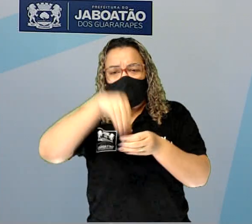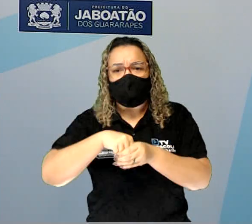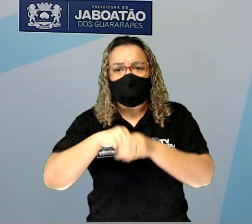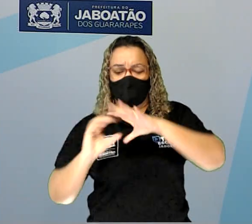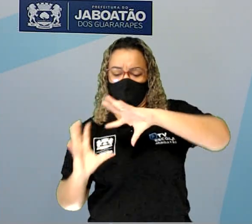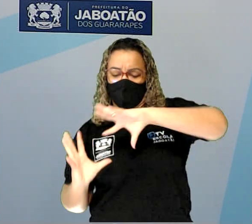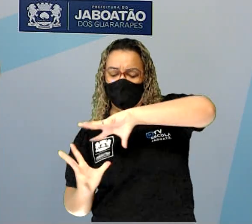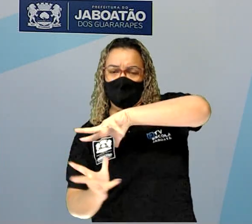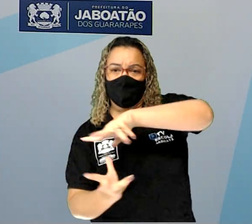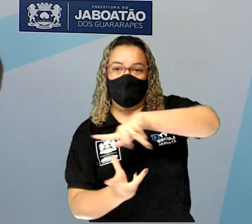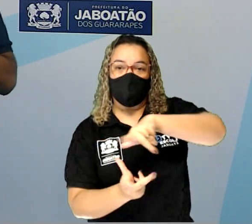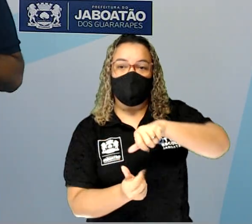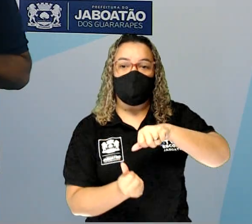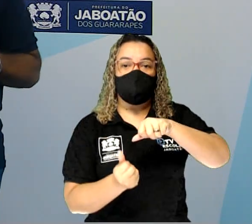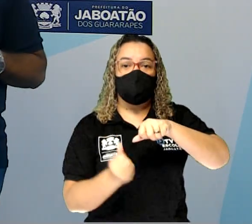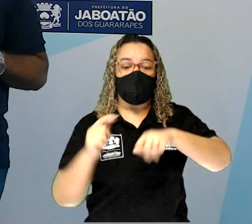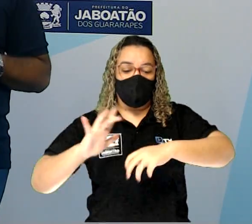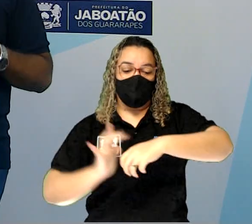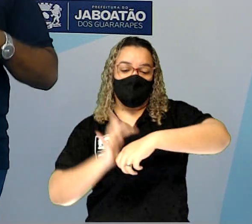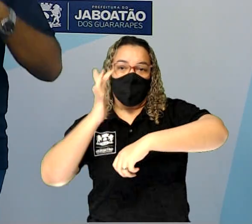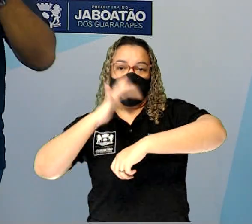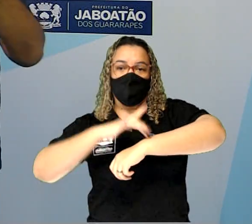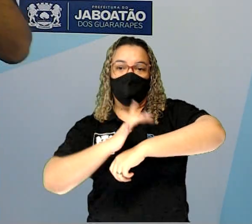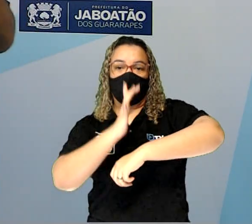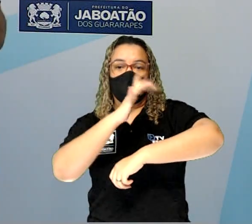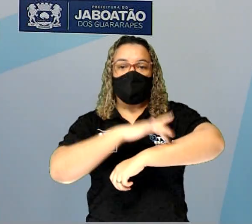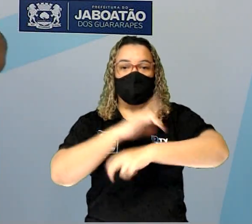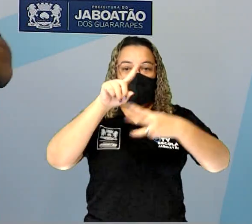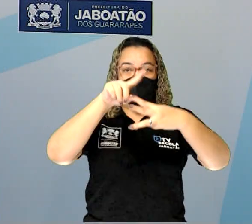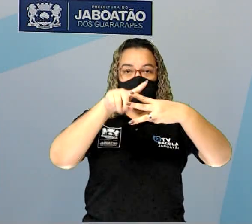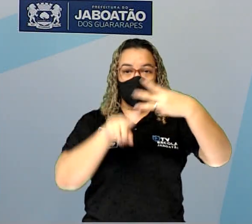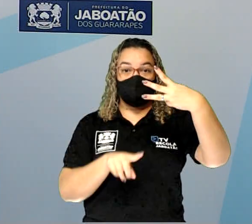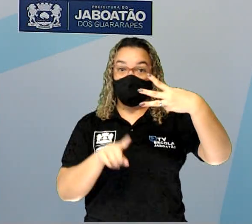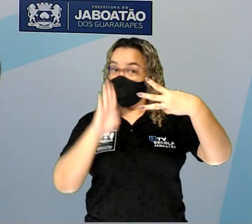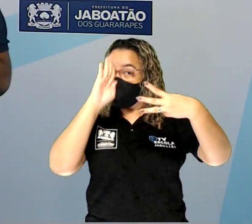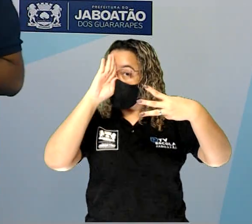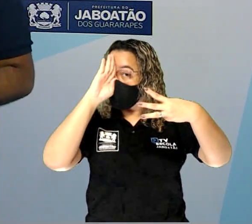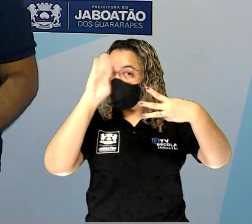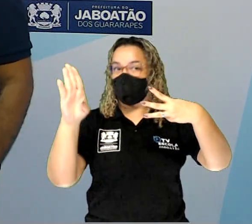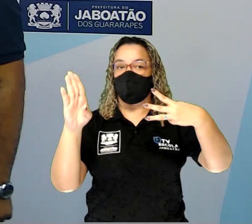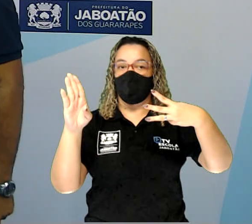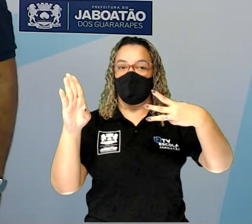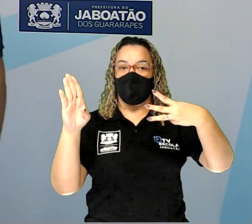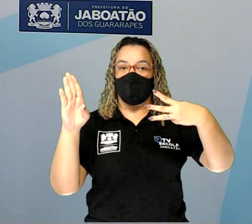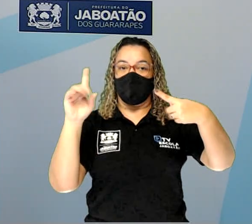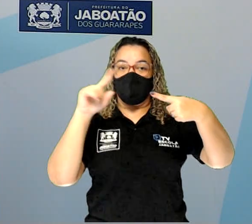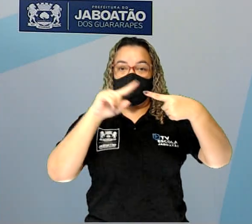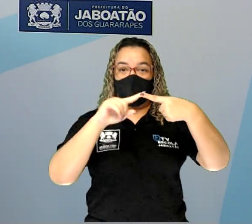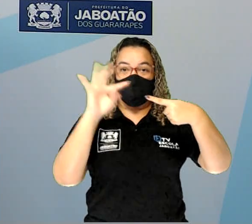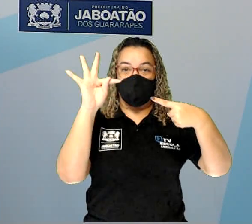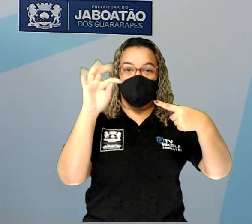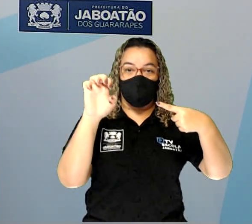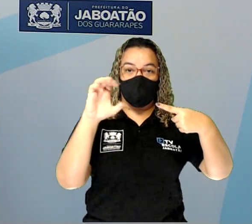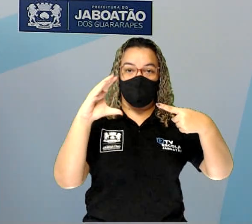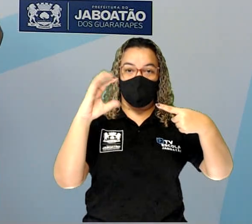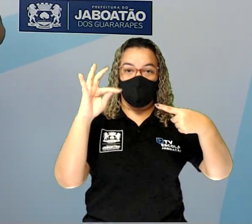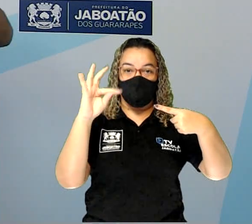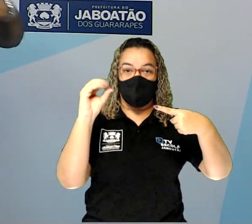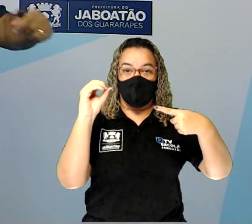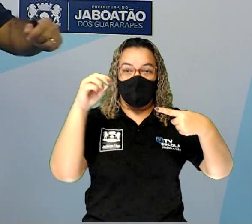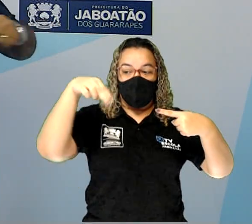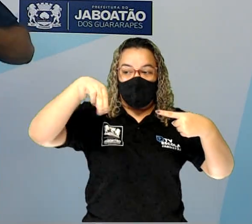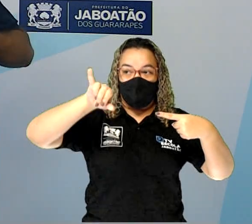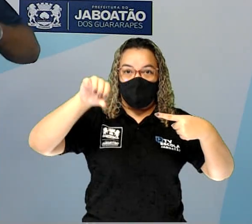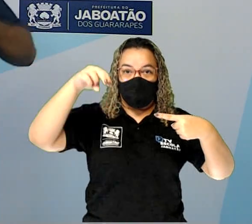formadores do relevo? Nós temos três principais. Nós temos o tectonismo, que é o